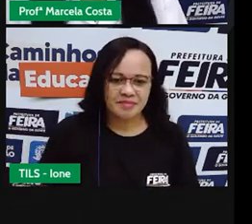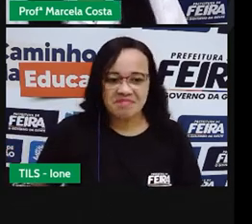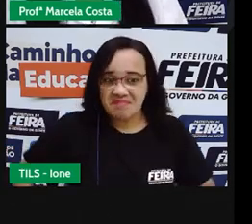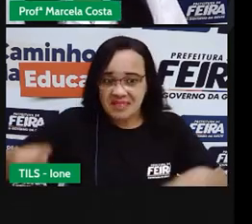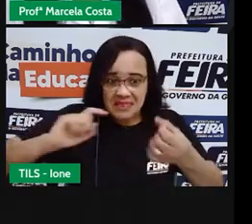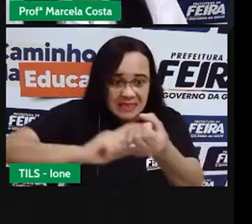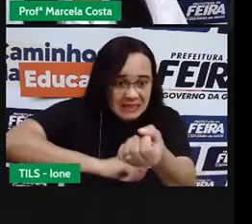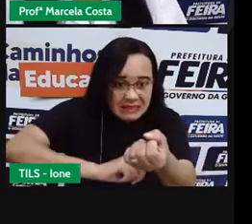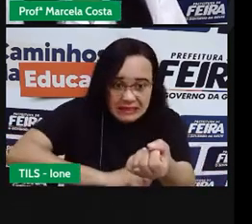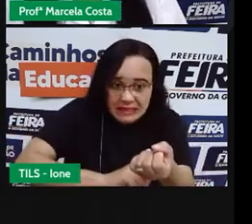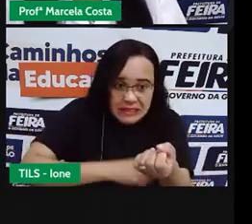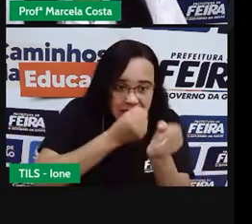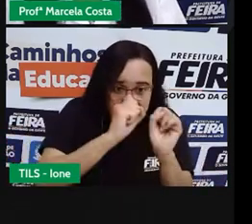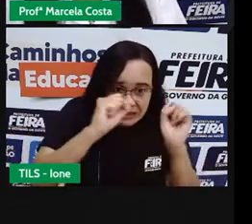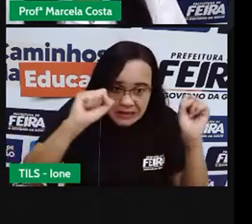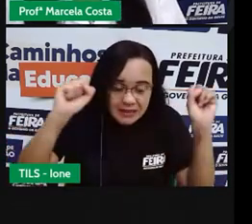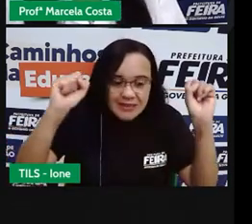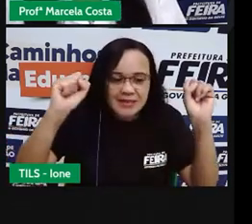Nervoso